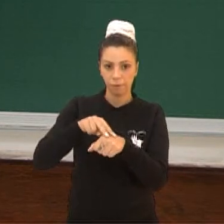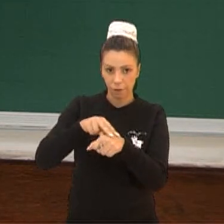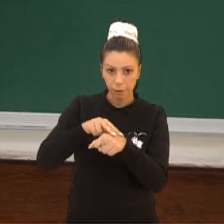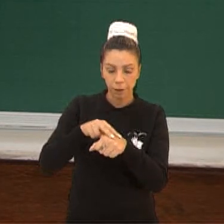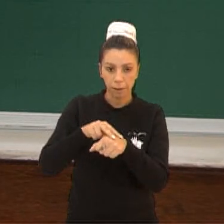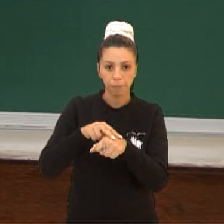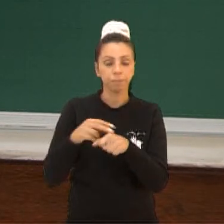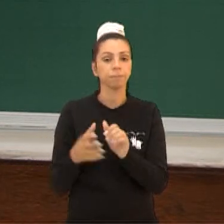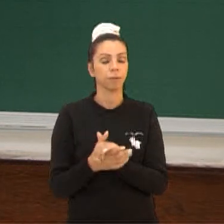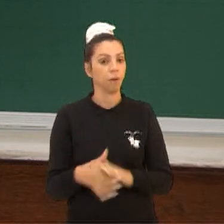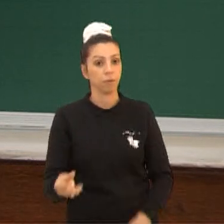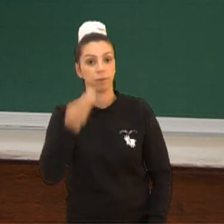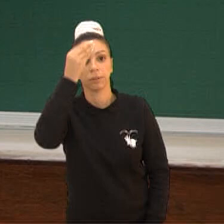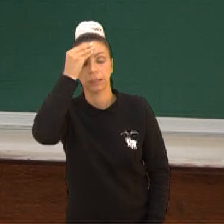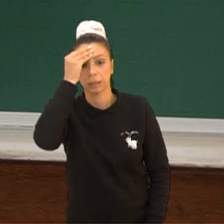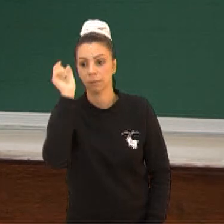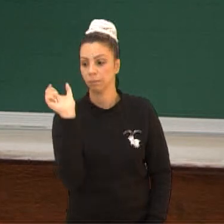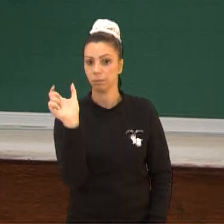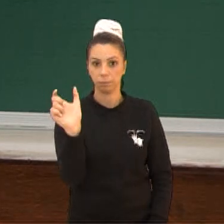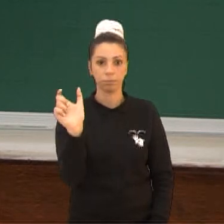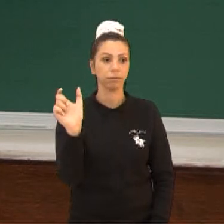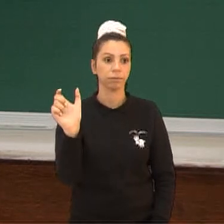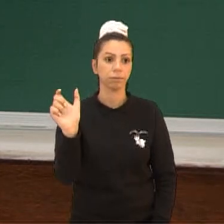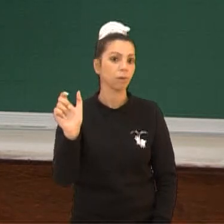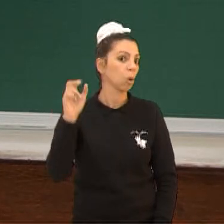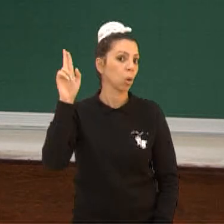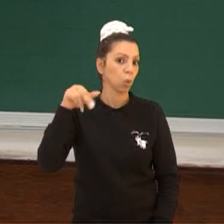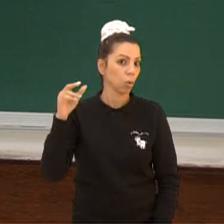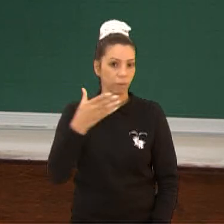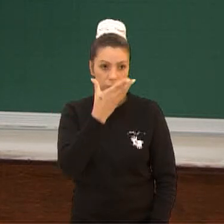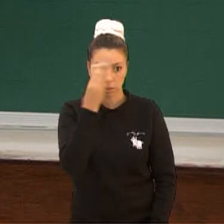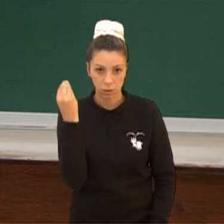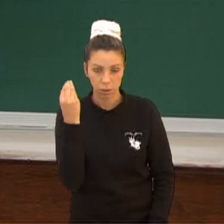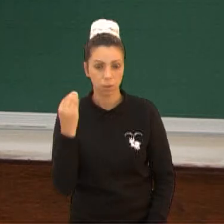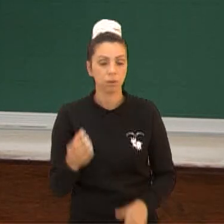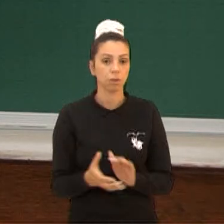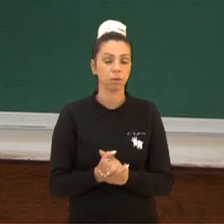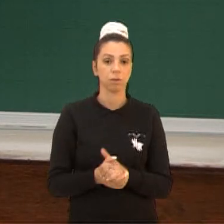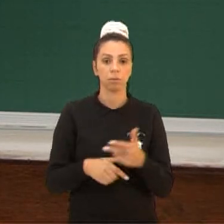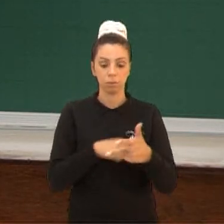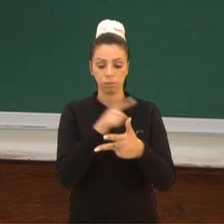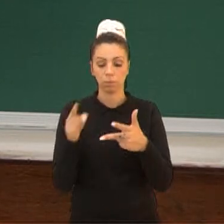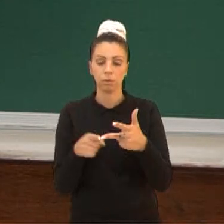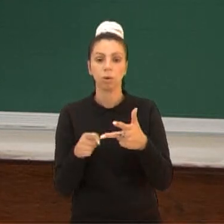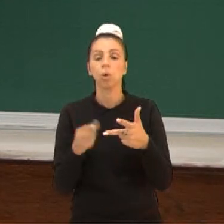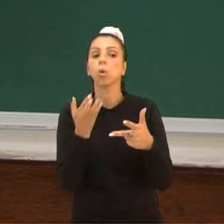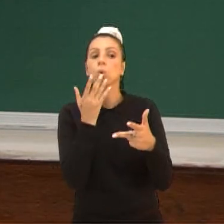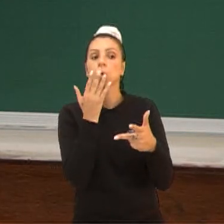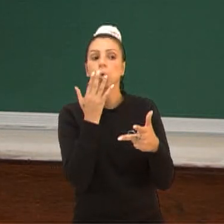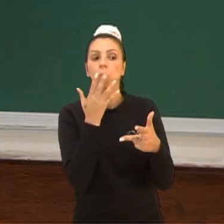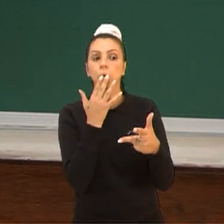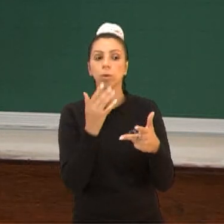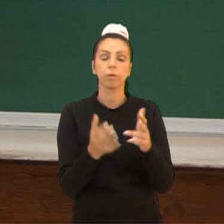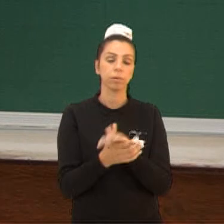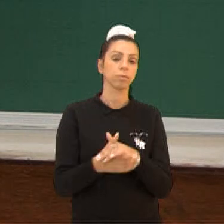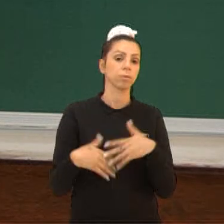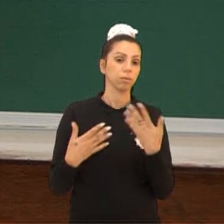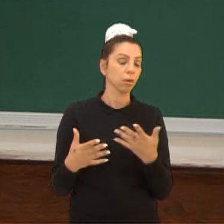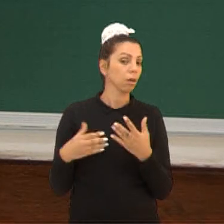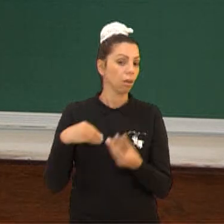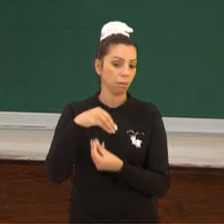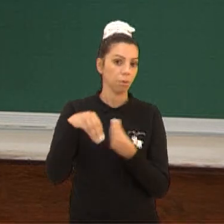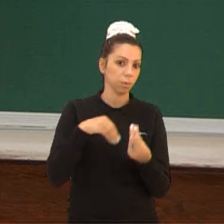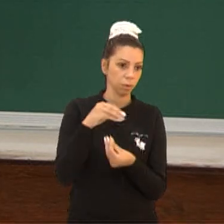Então fica memorizado essas palavras para vocês e vocês nunca vão esquecer. Cores terciárias. Cores terciárias a gente pode fazer uma pequena